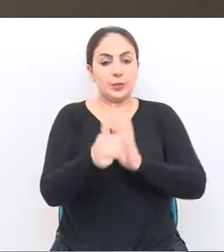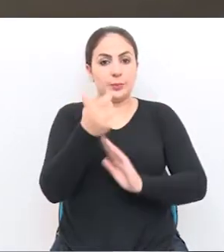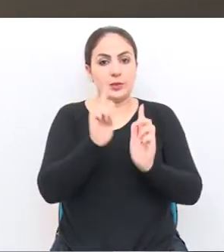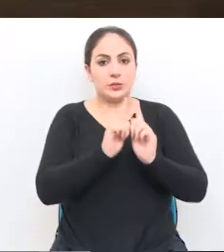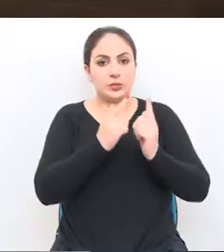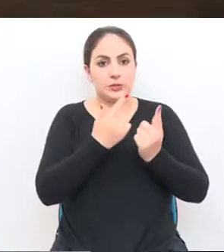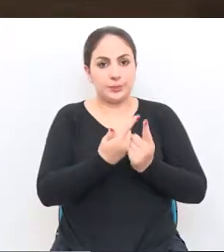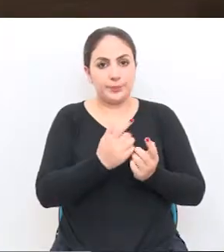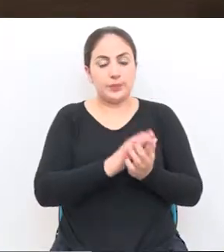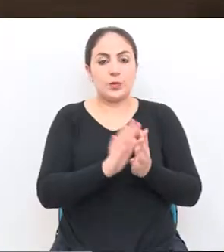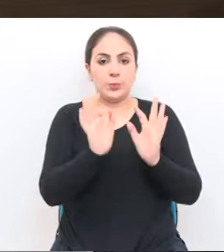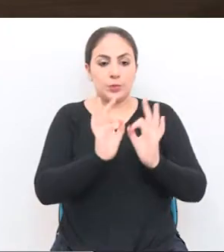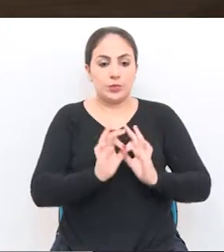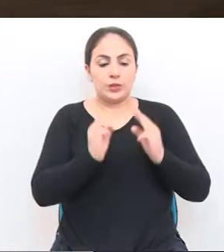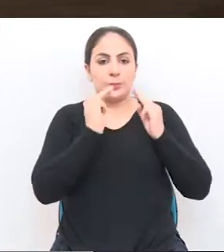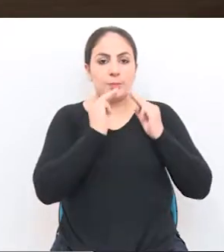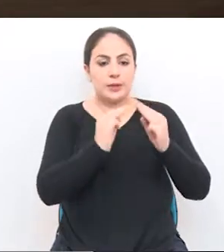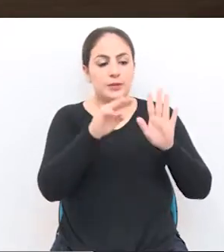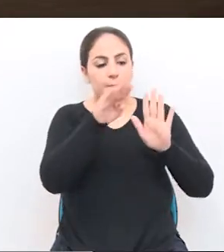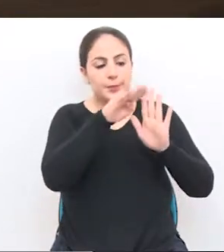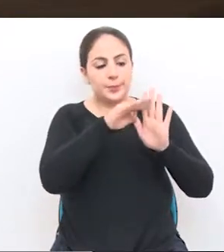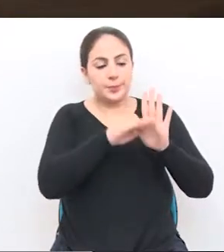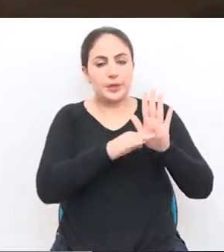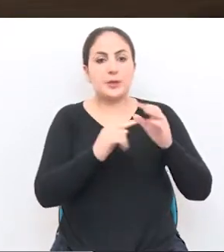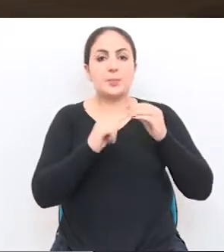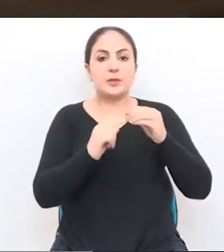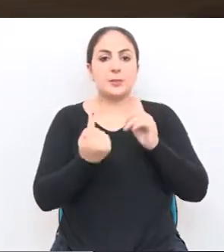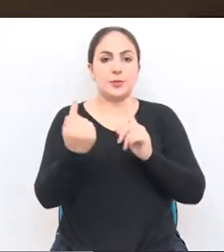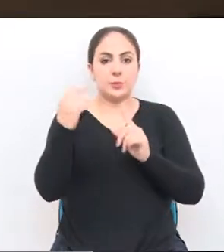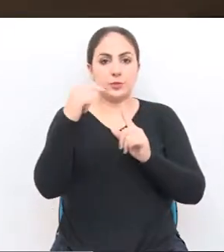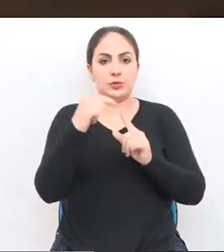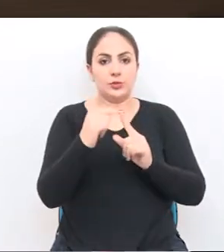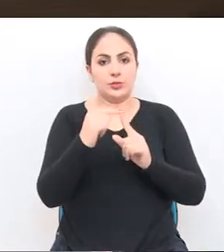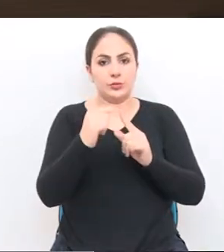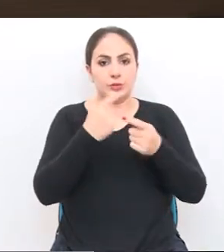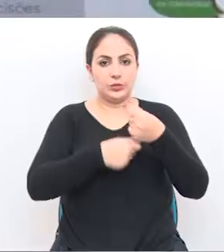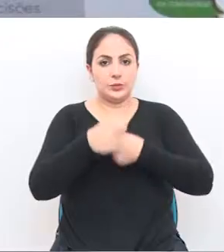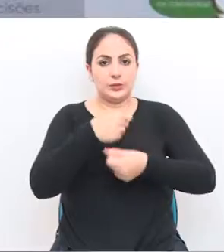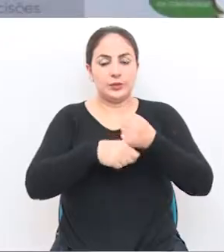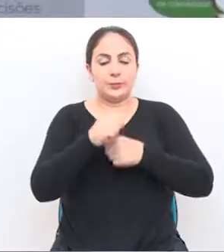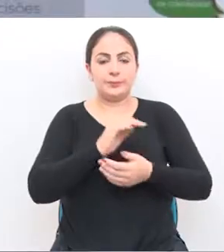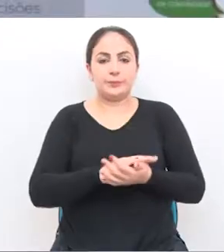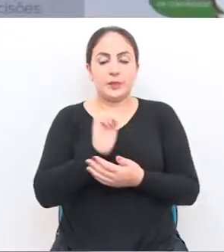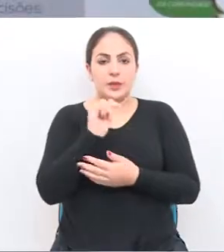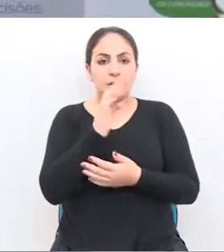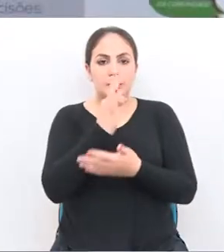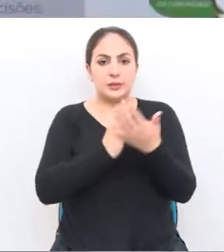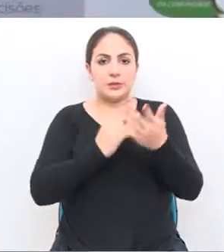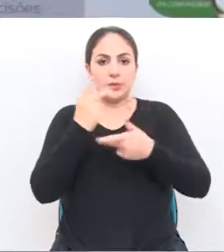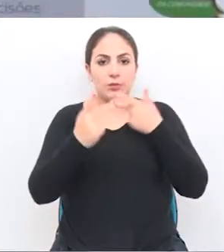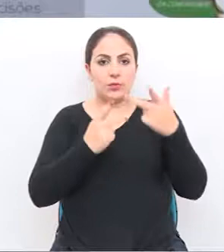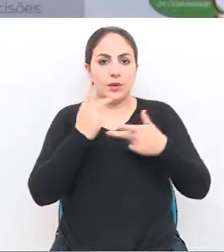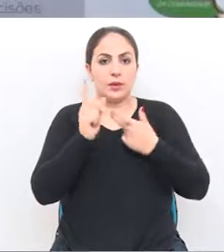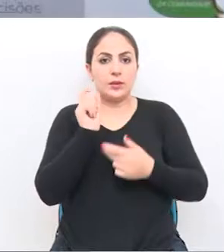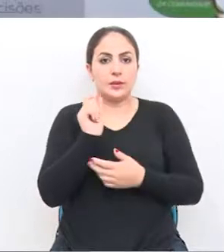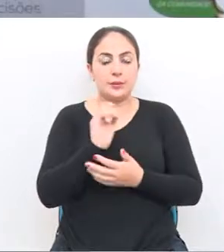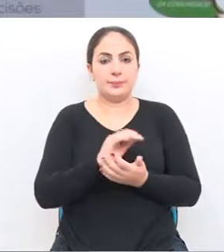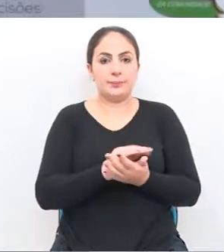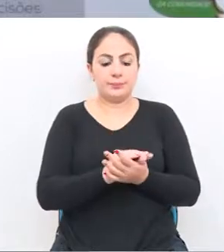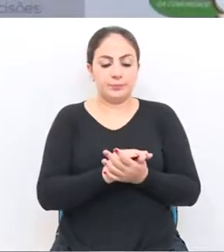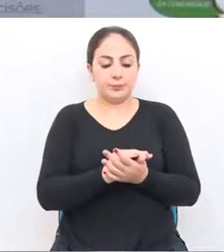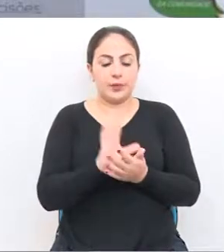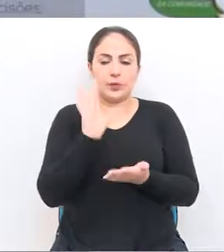mandato, um programa de metas e prioridades da administração. Esse texto estabelece aquilo que,